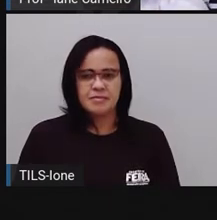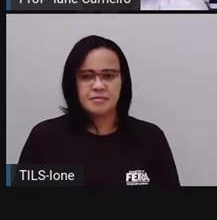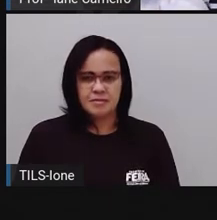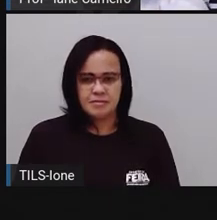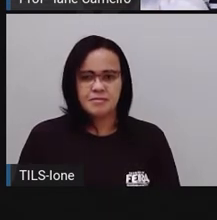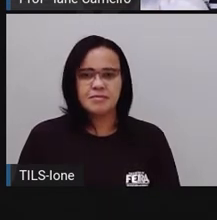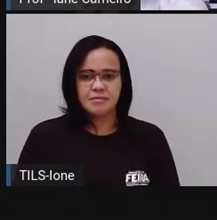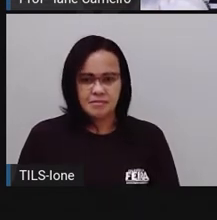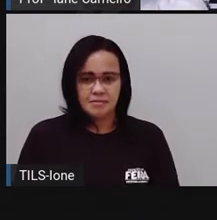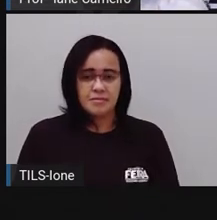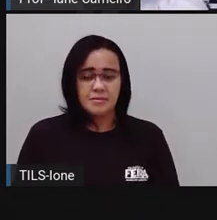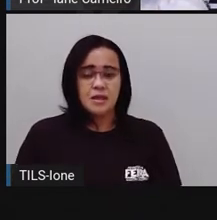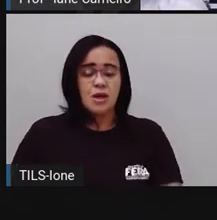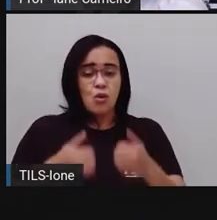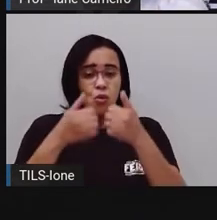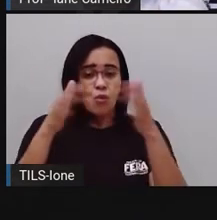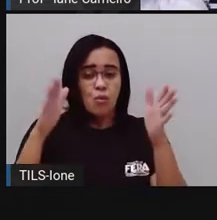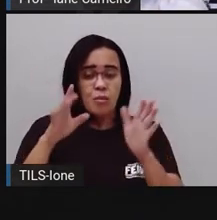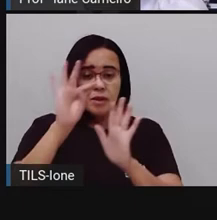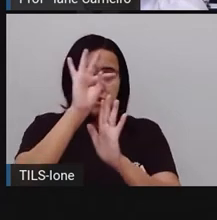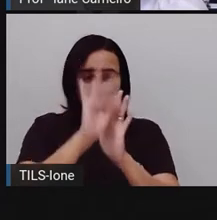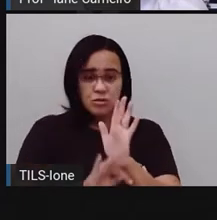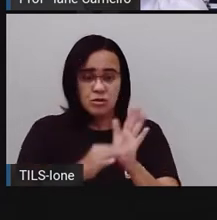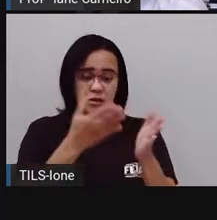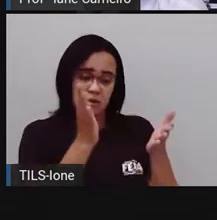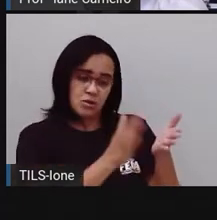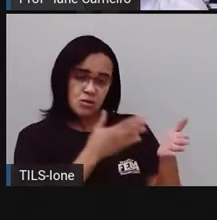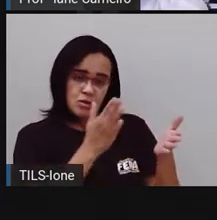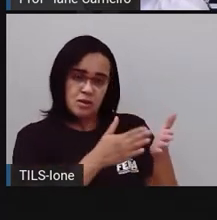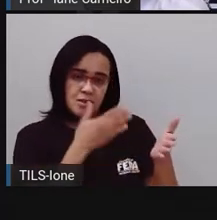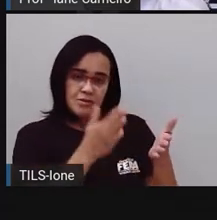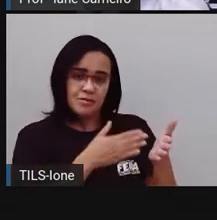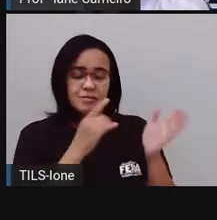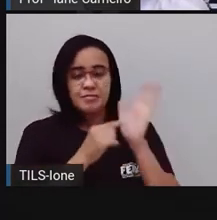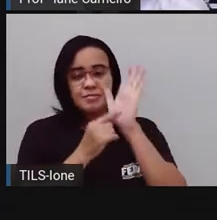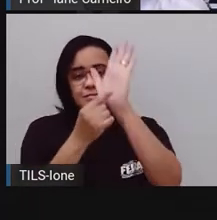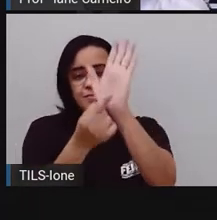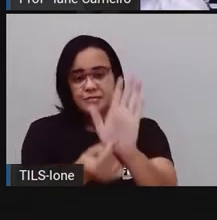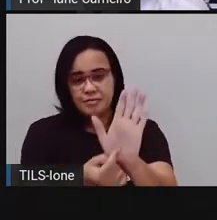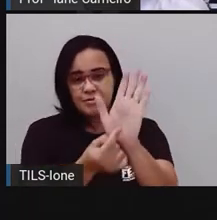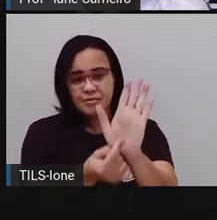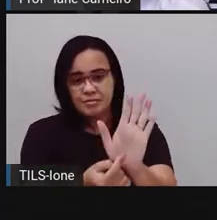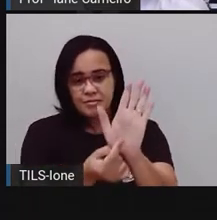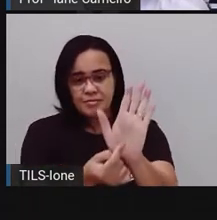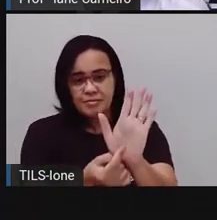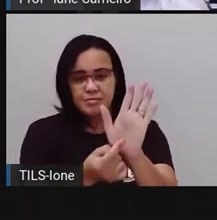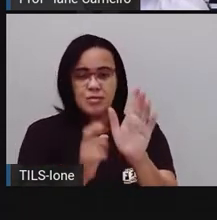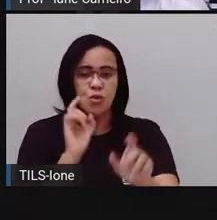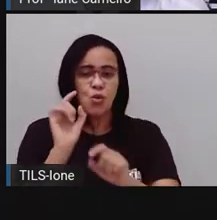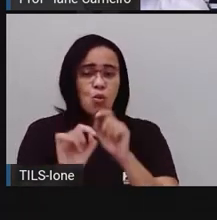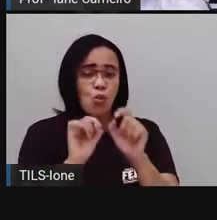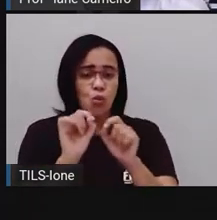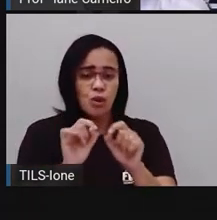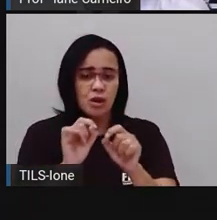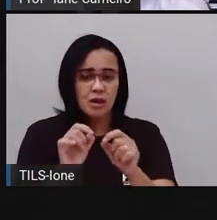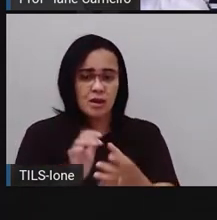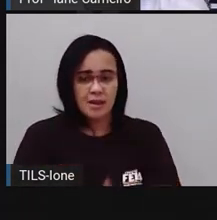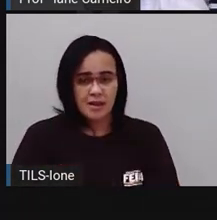livro, né? Que apresenta a história. A história. Então, começa apresentando. Esta é o quê?